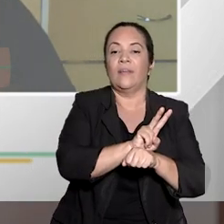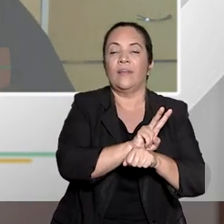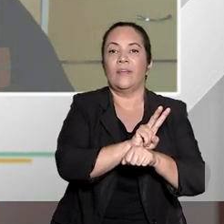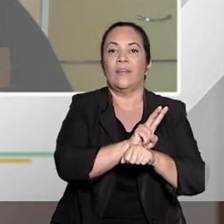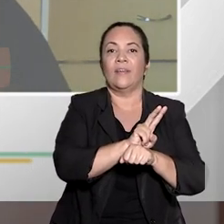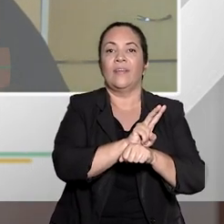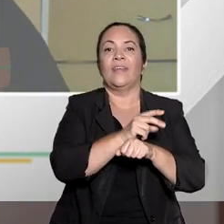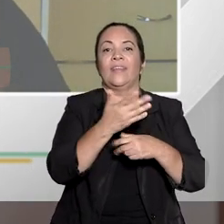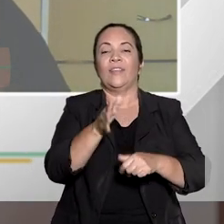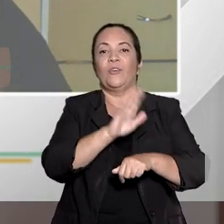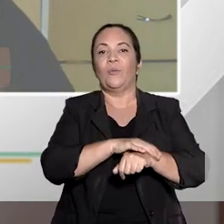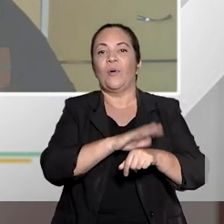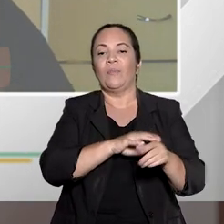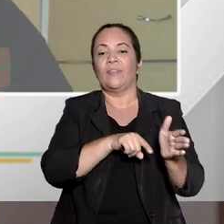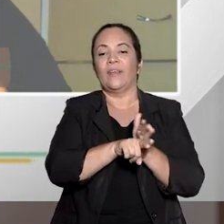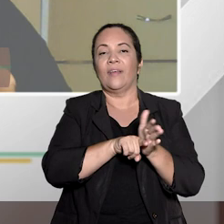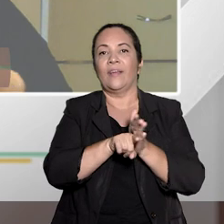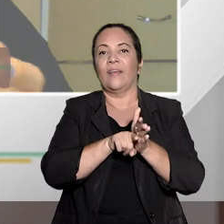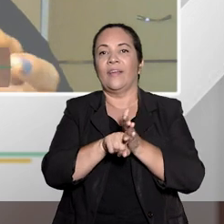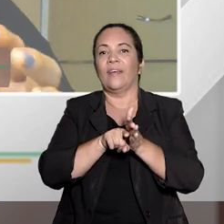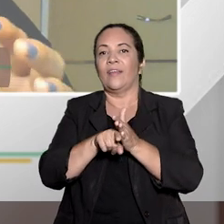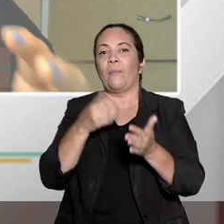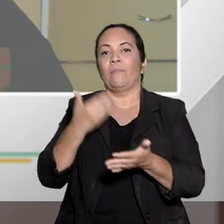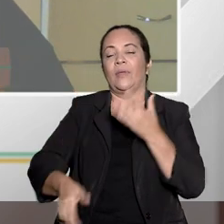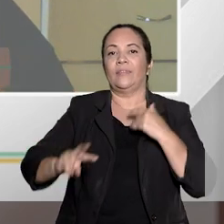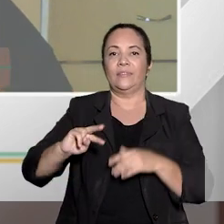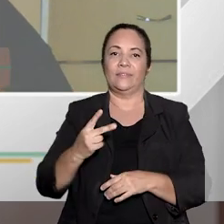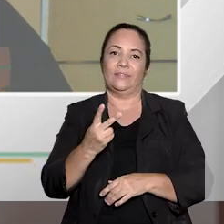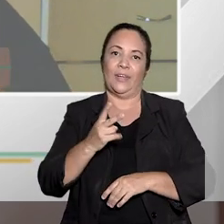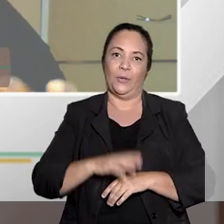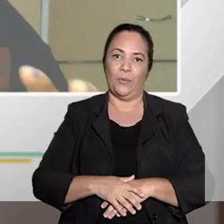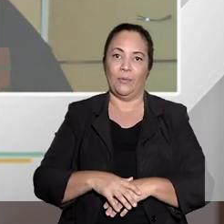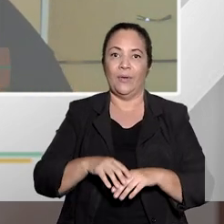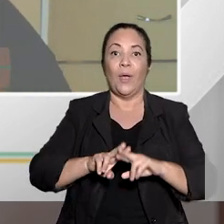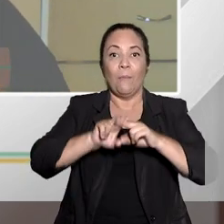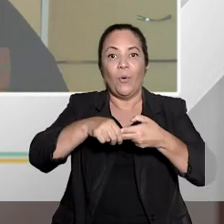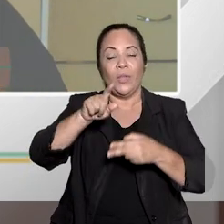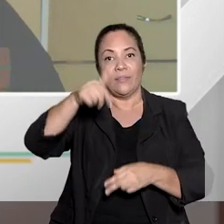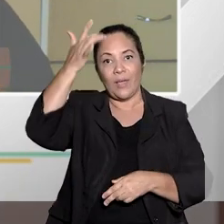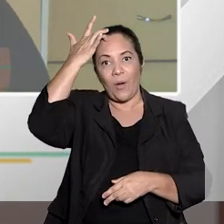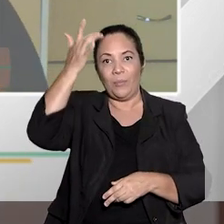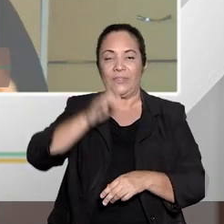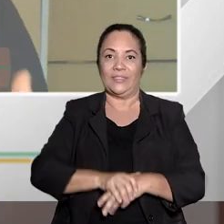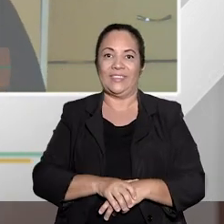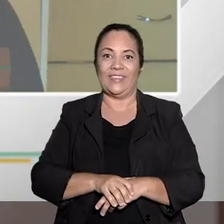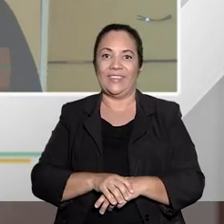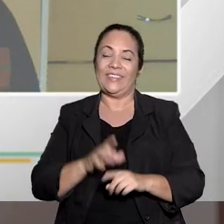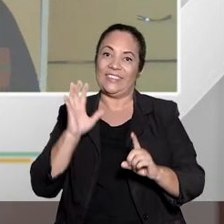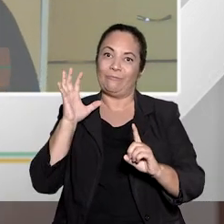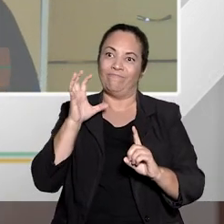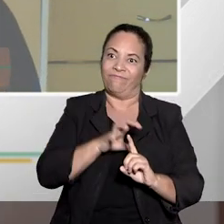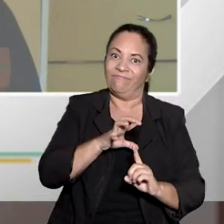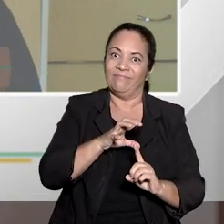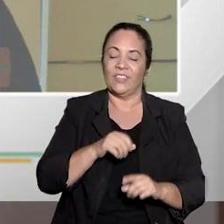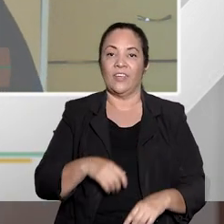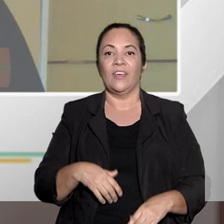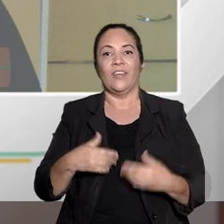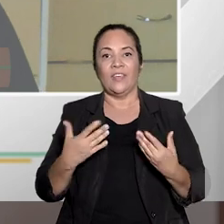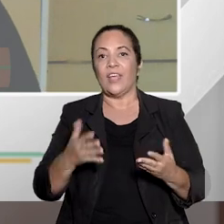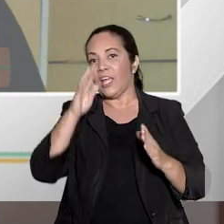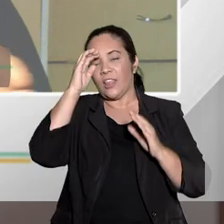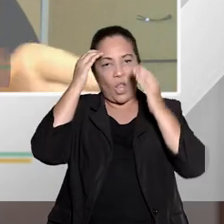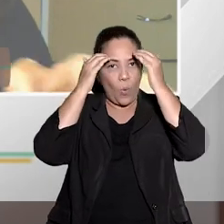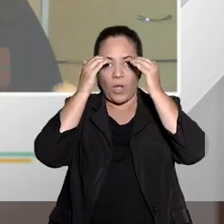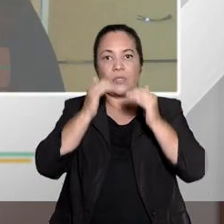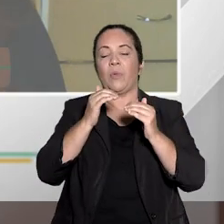próprio inquérito, a investigação em si, ela já se torna toda absurda, toda ofensiva a essa dignidade da pessoa